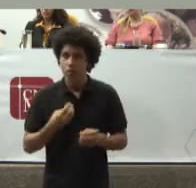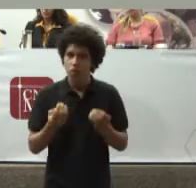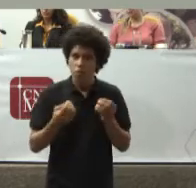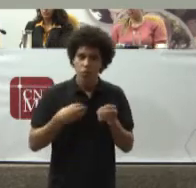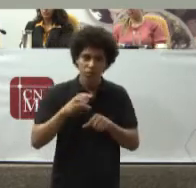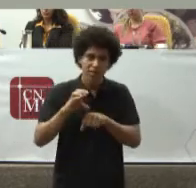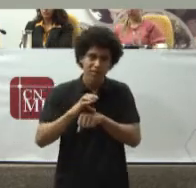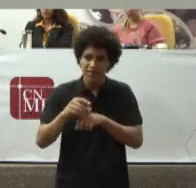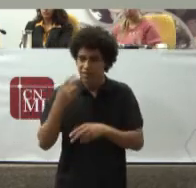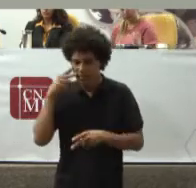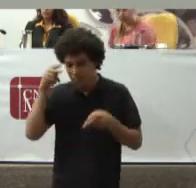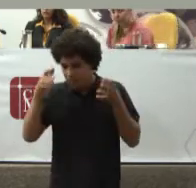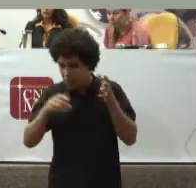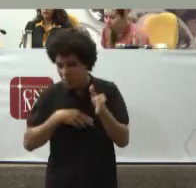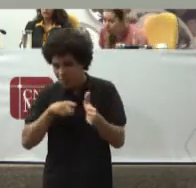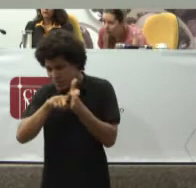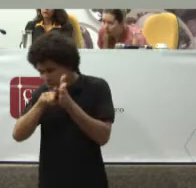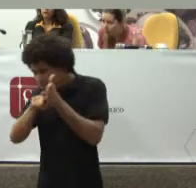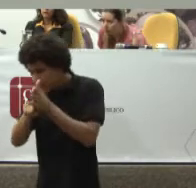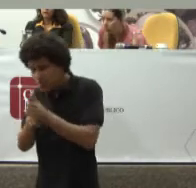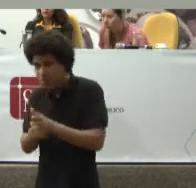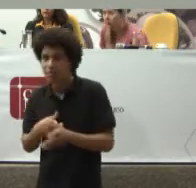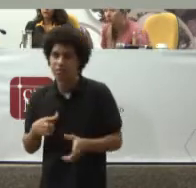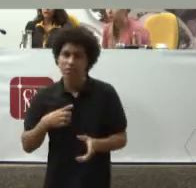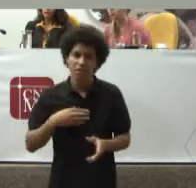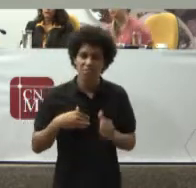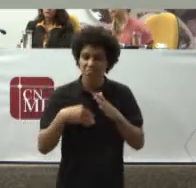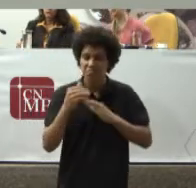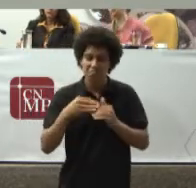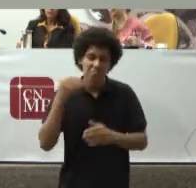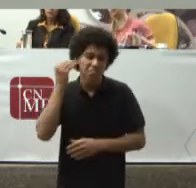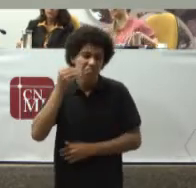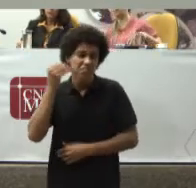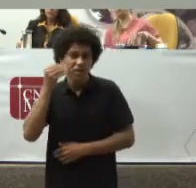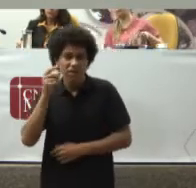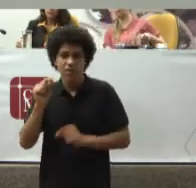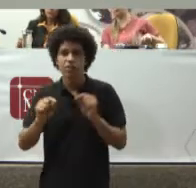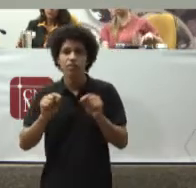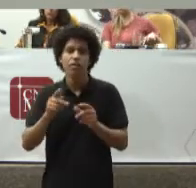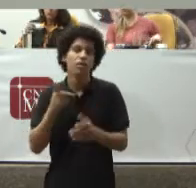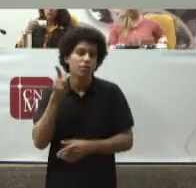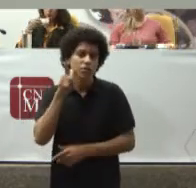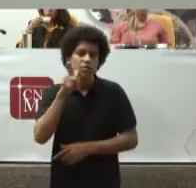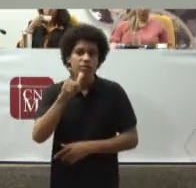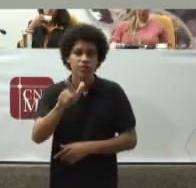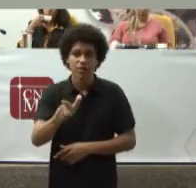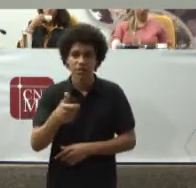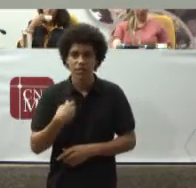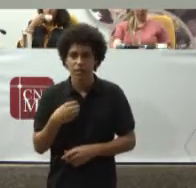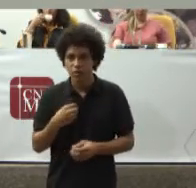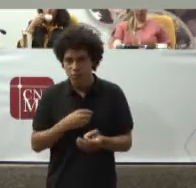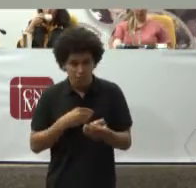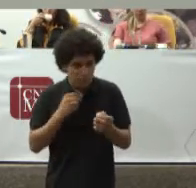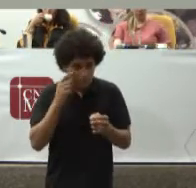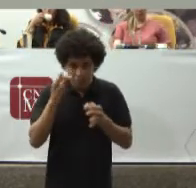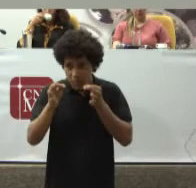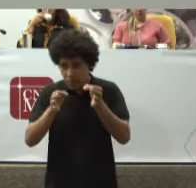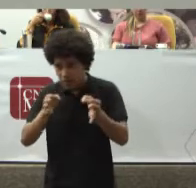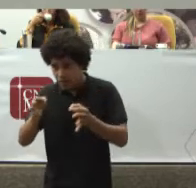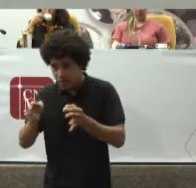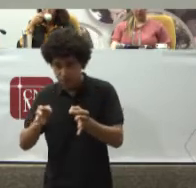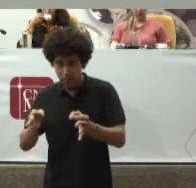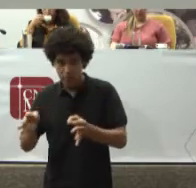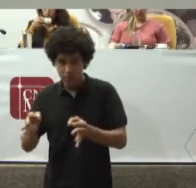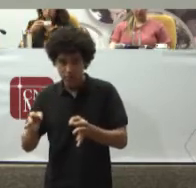De sua qualificação Jurídica Exemplo de Lenir Que está aqui presente Conseguiram Dar forma E